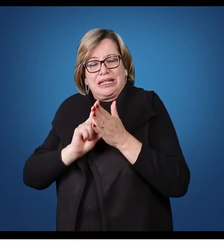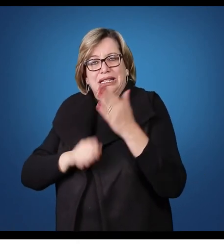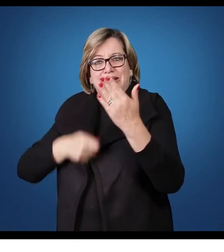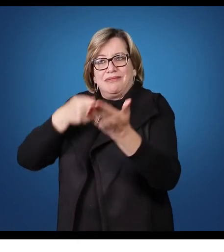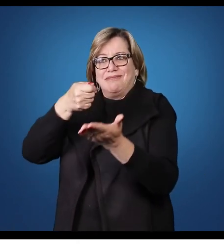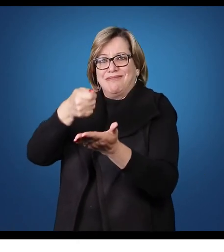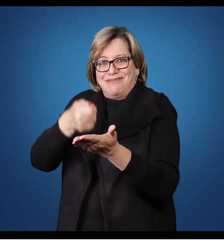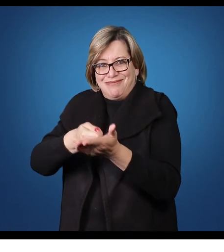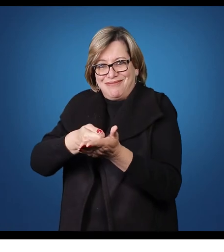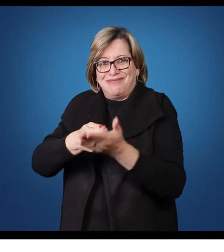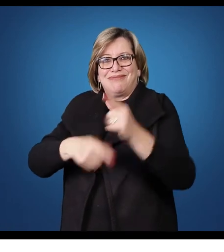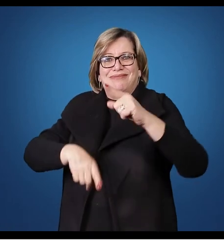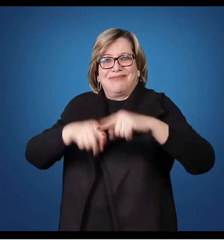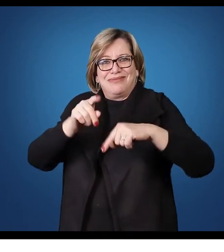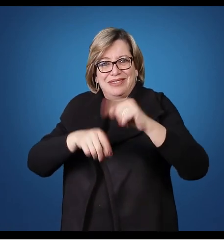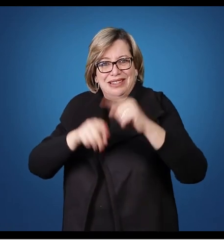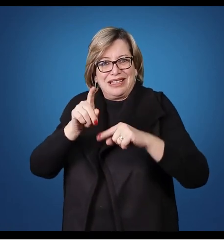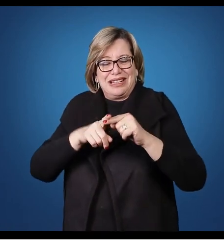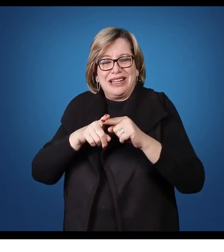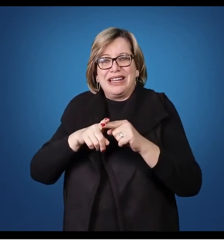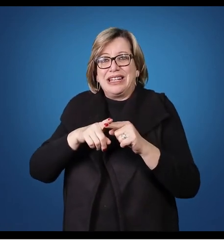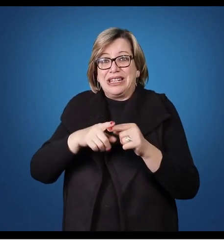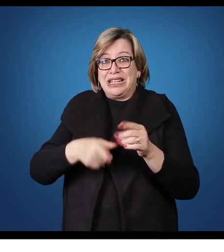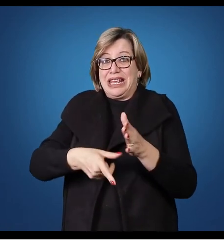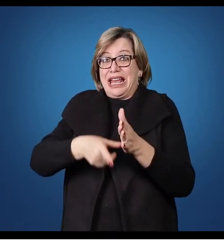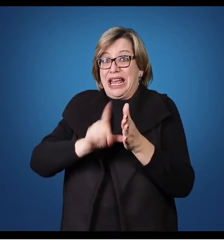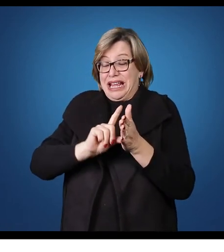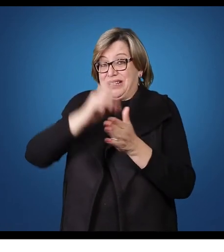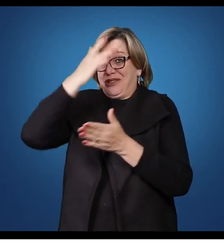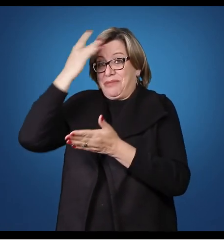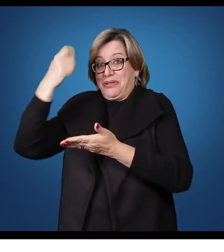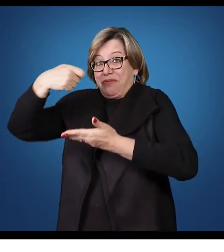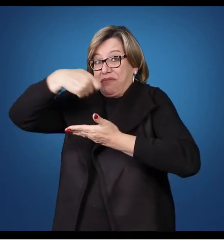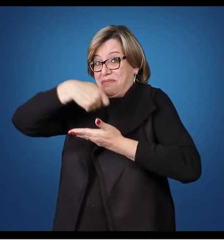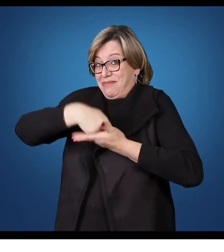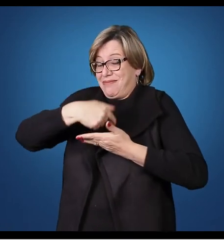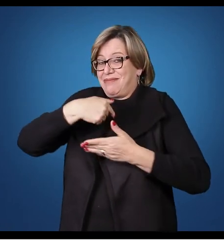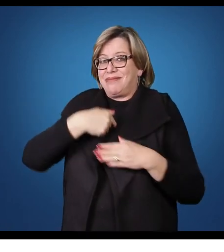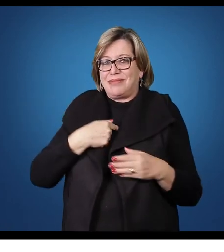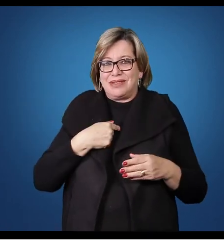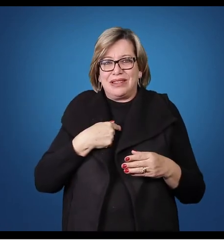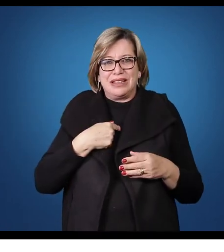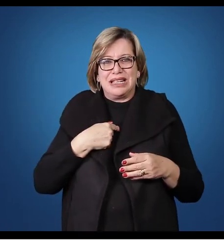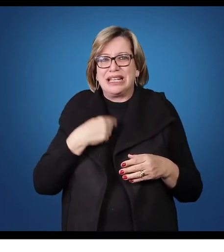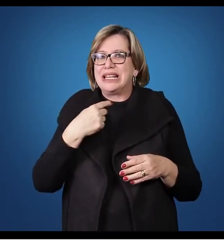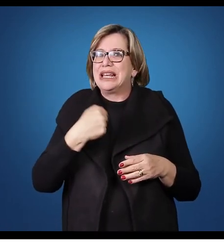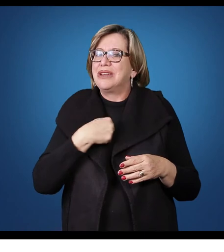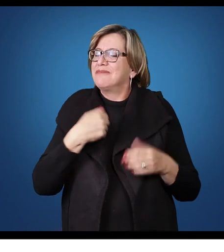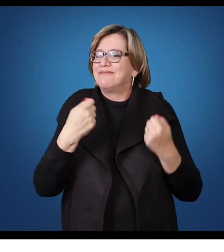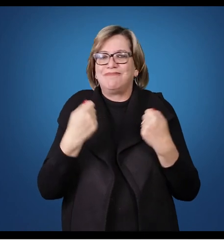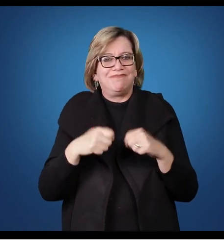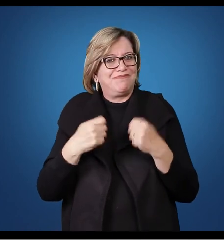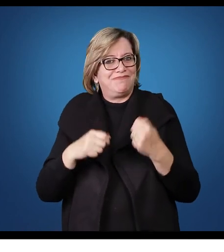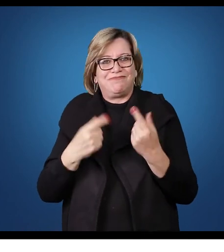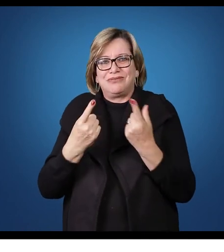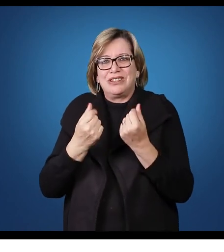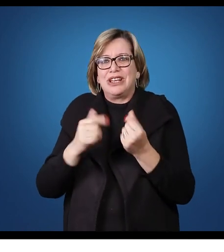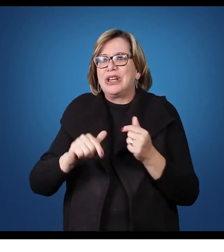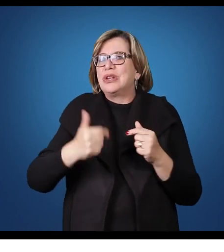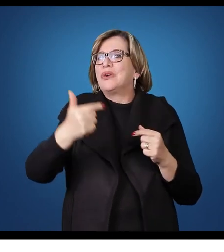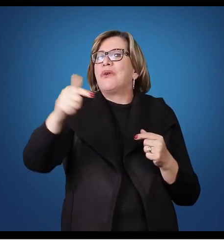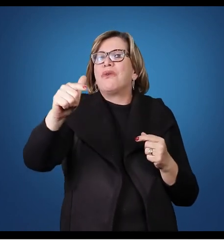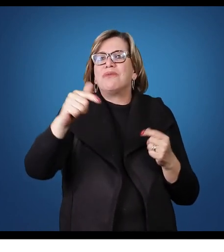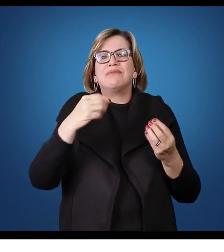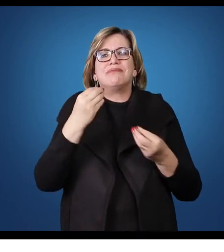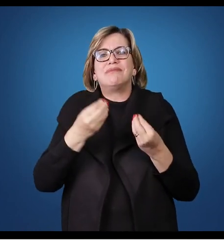o meu fornecedor e que o meu cliente pague também antes desse prazo, eu não preciso ter recurso de outra